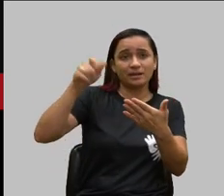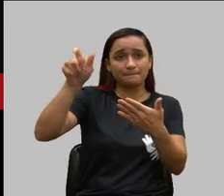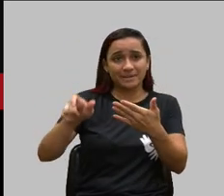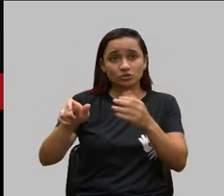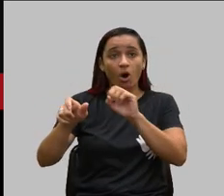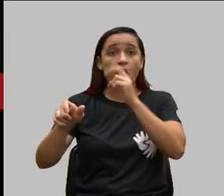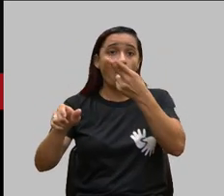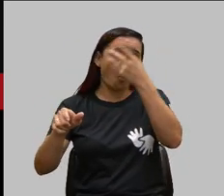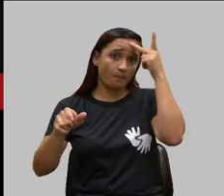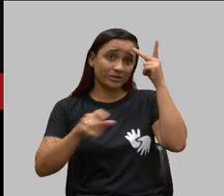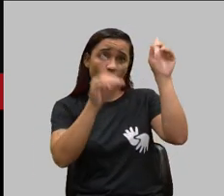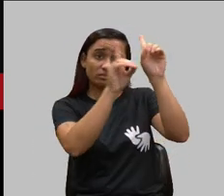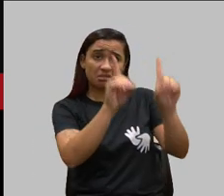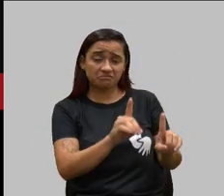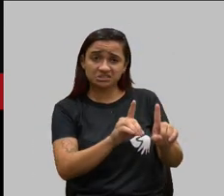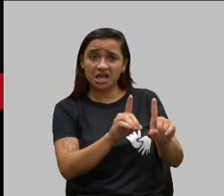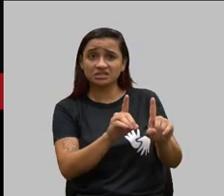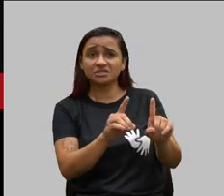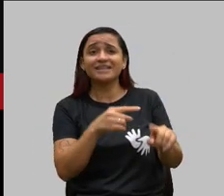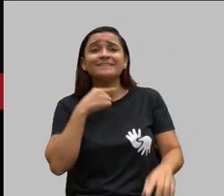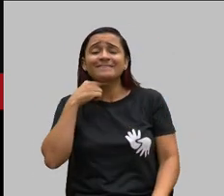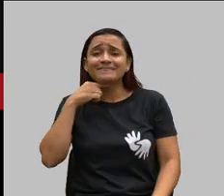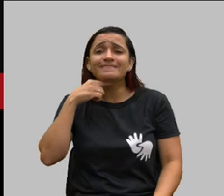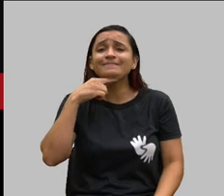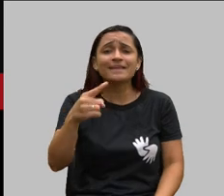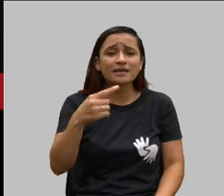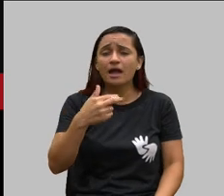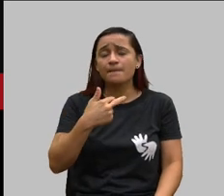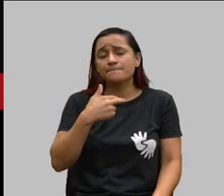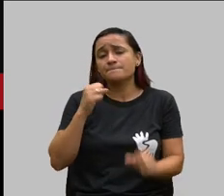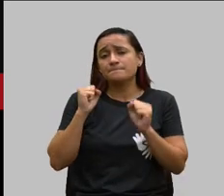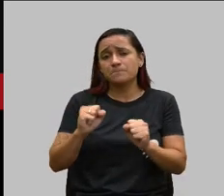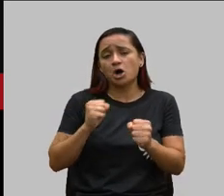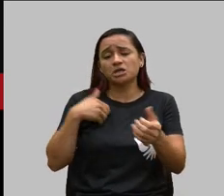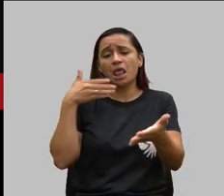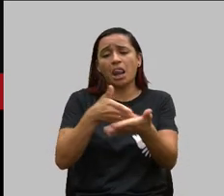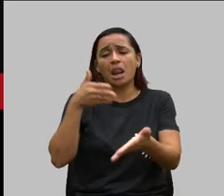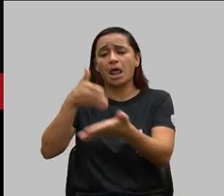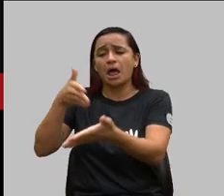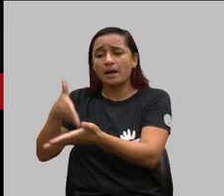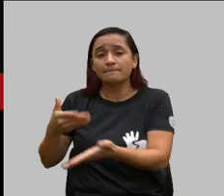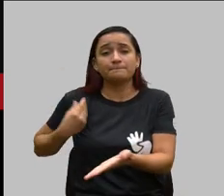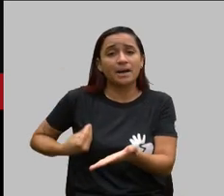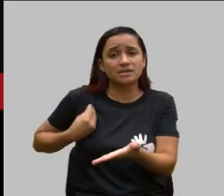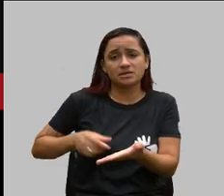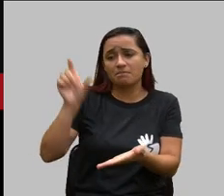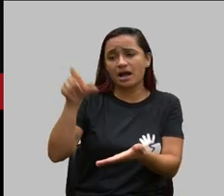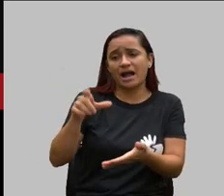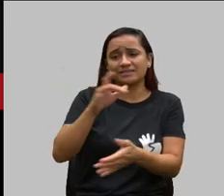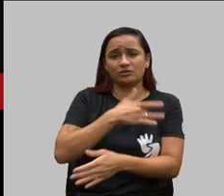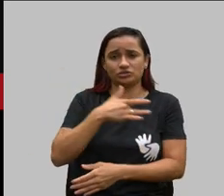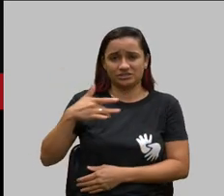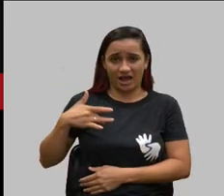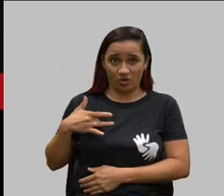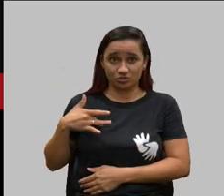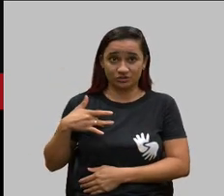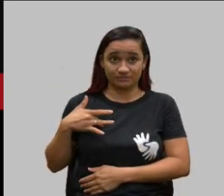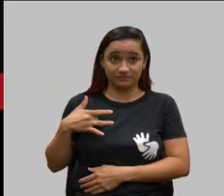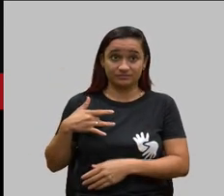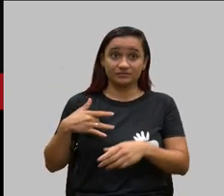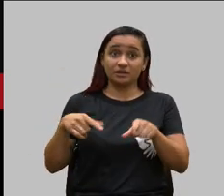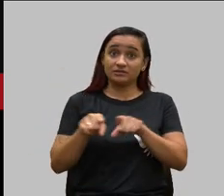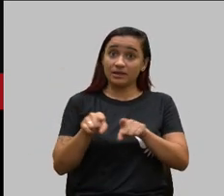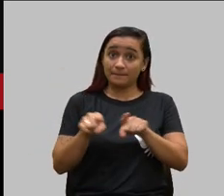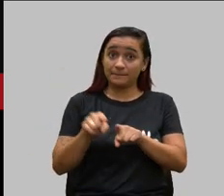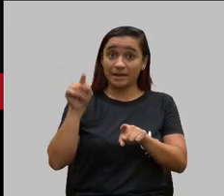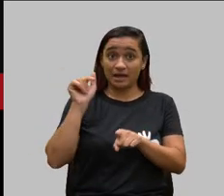portador de deficiência ninguém pode ser impedido de participar de plano de saúde vou além a INS